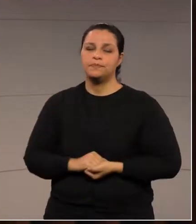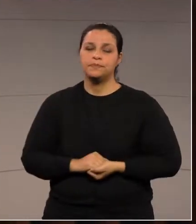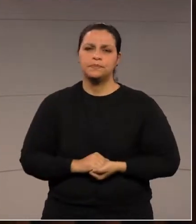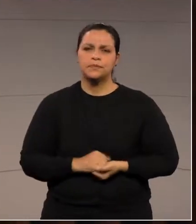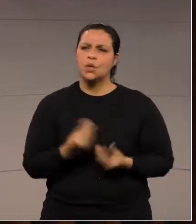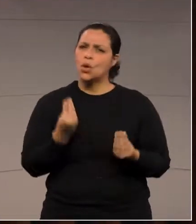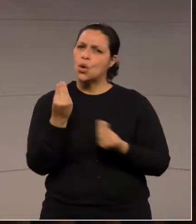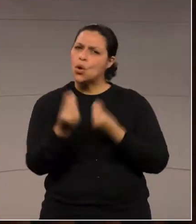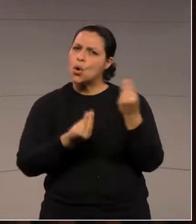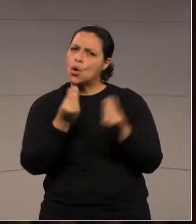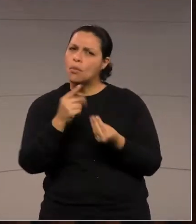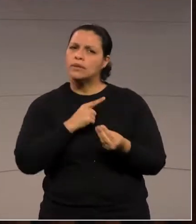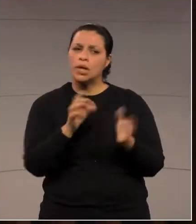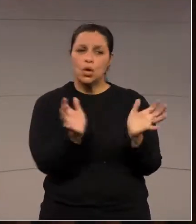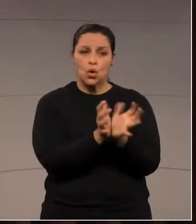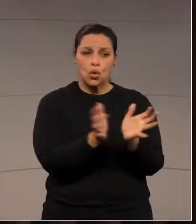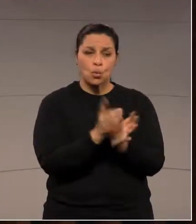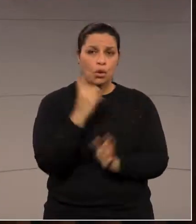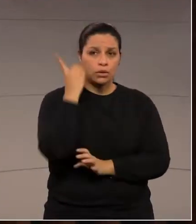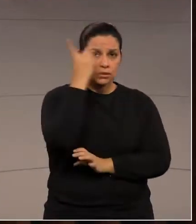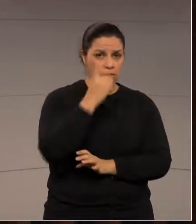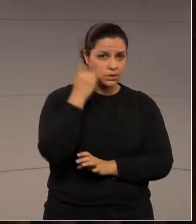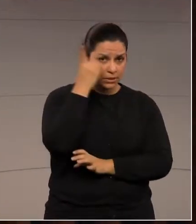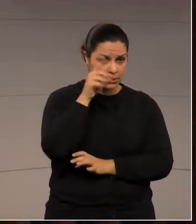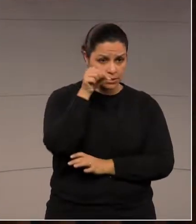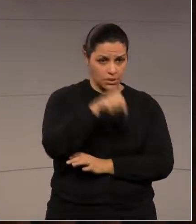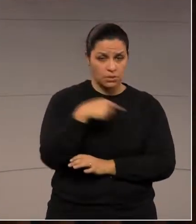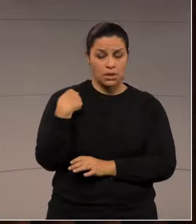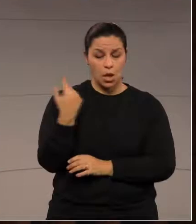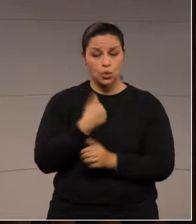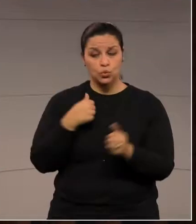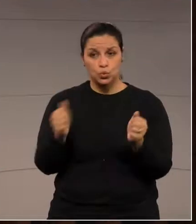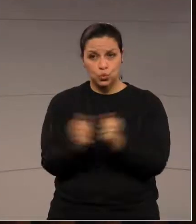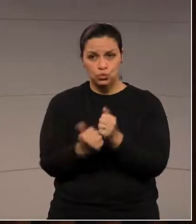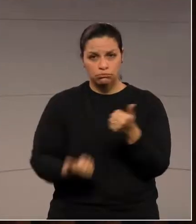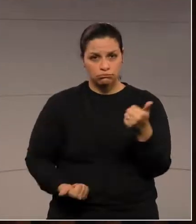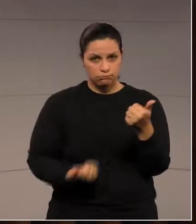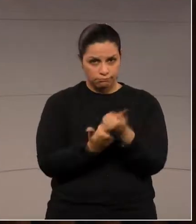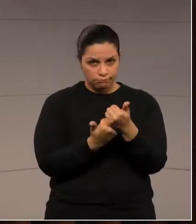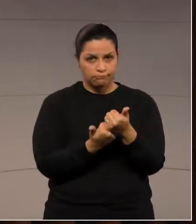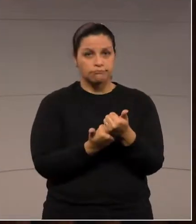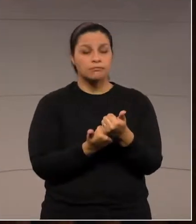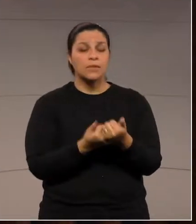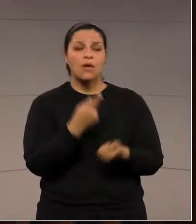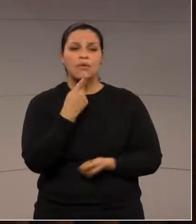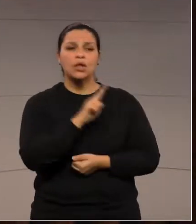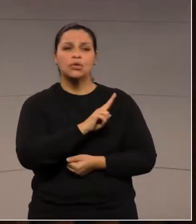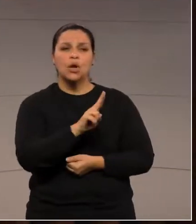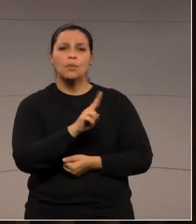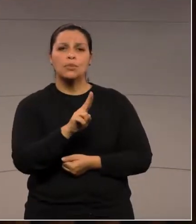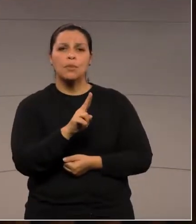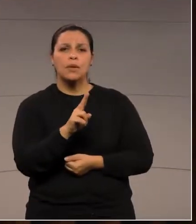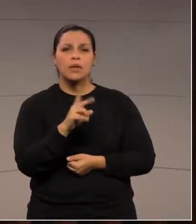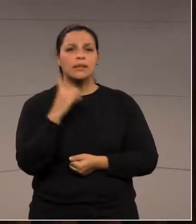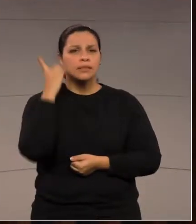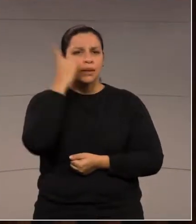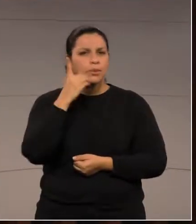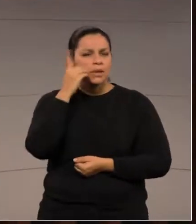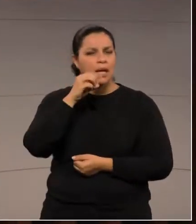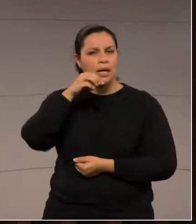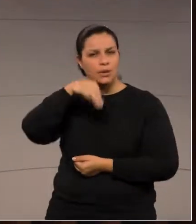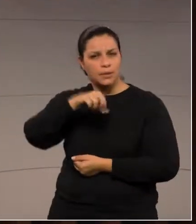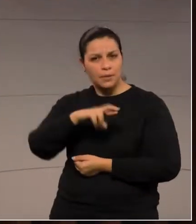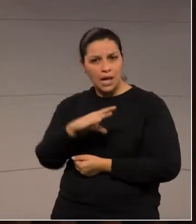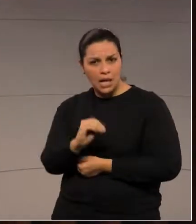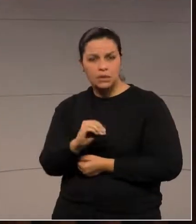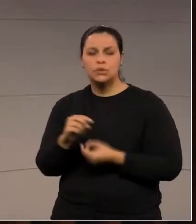Como tem um grupo de deputados aqui, da qual eu me somo, gostaria aqui de citar nominalmente o deputado Márcio Pacheco, o